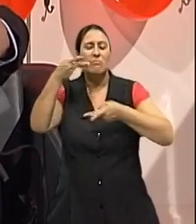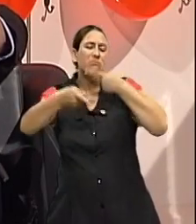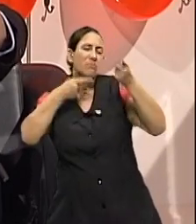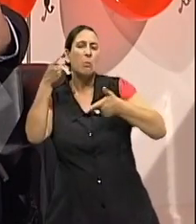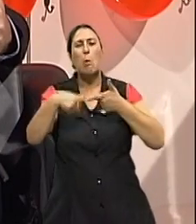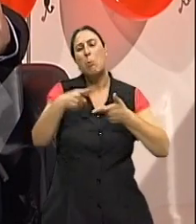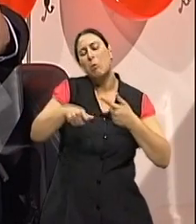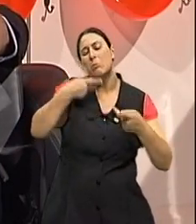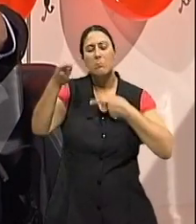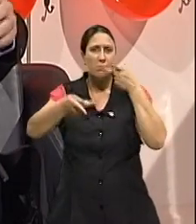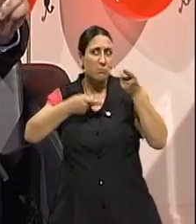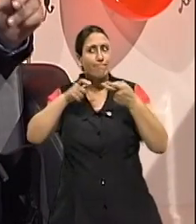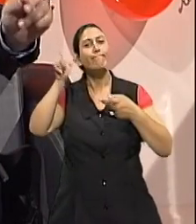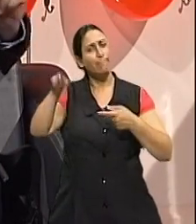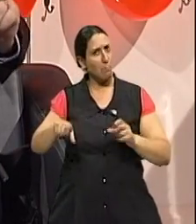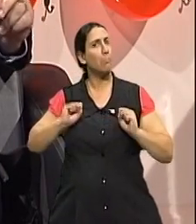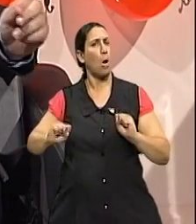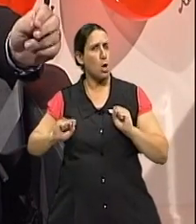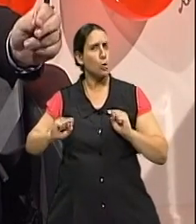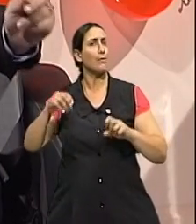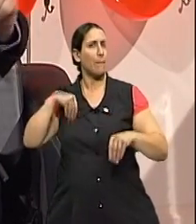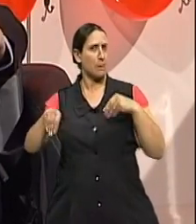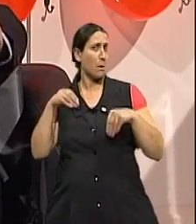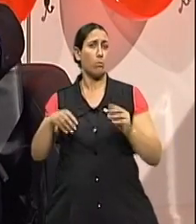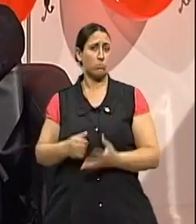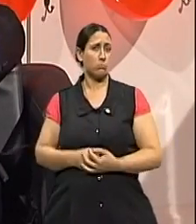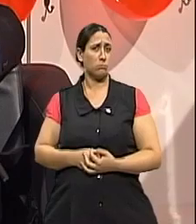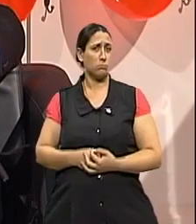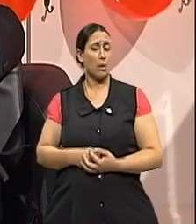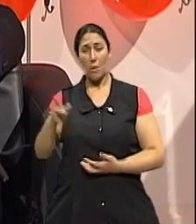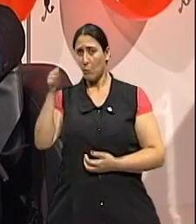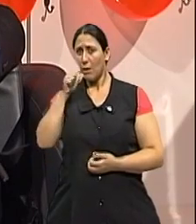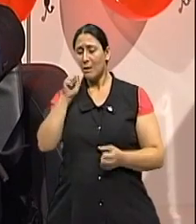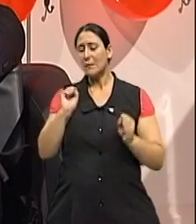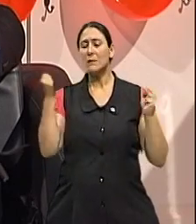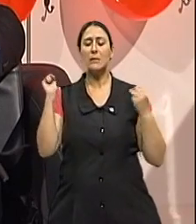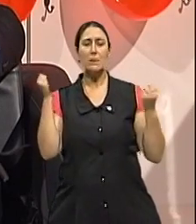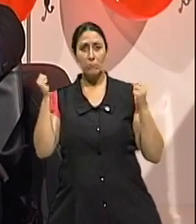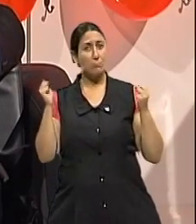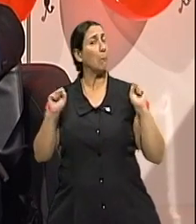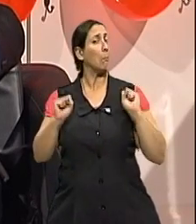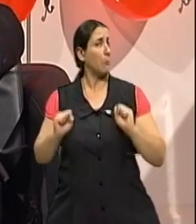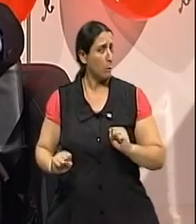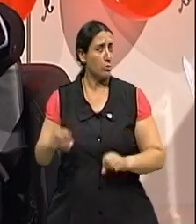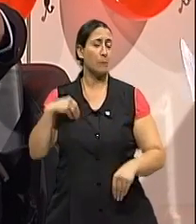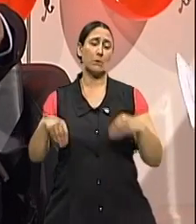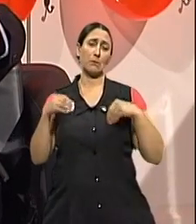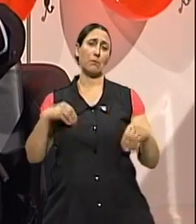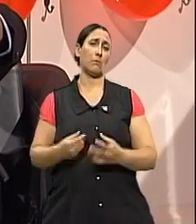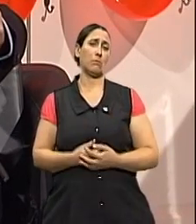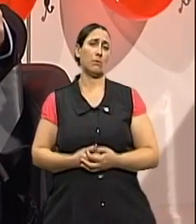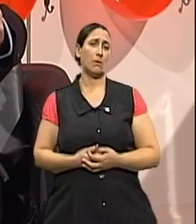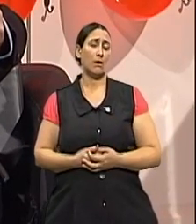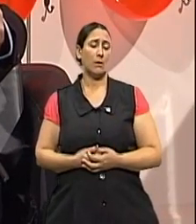mulher, ela tem muitos sintomas ansiosos em conjunto com sintomas depressivos, né? E